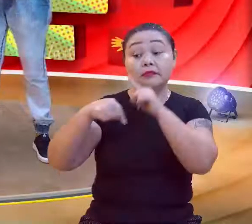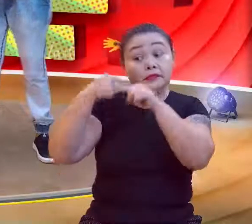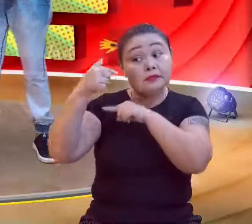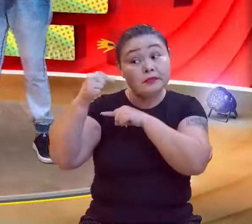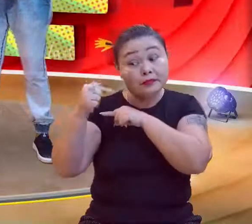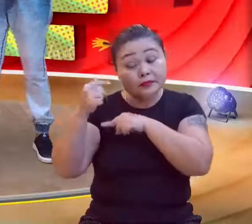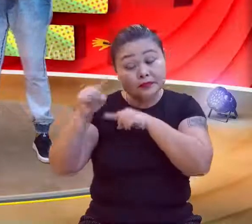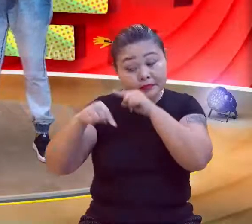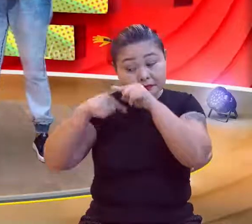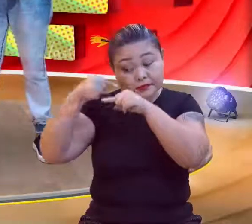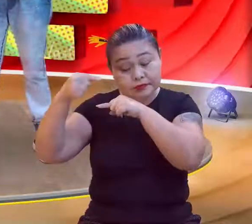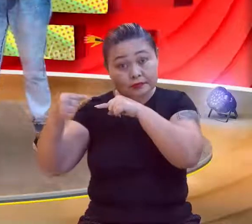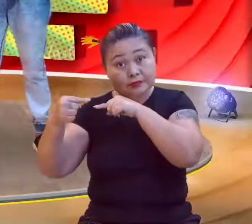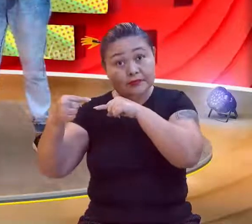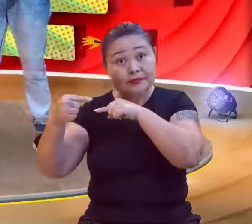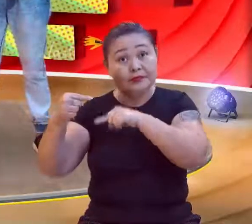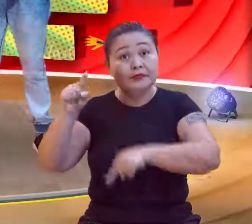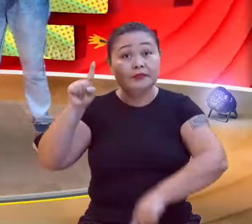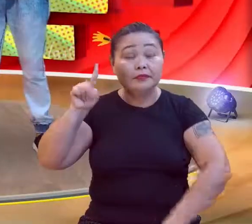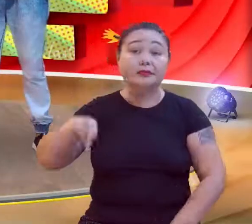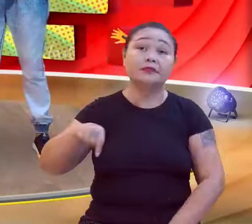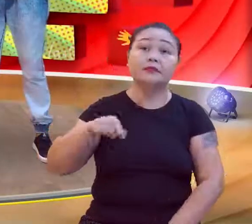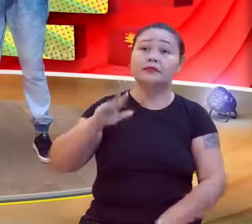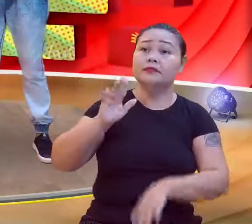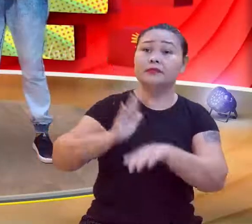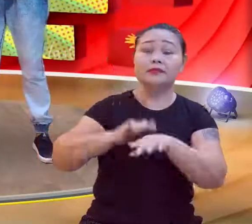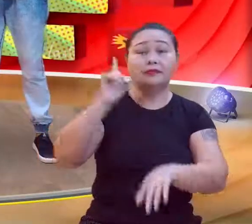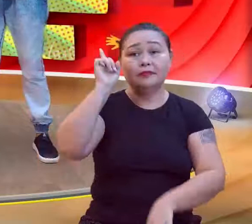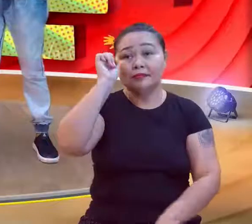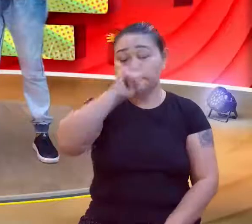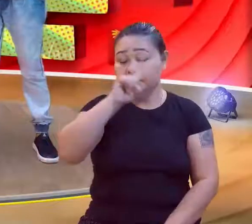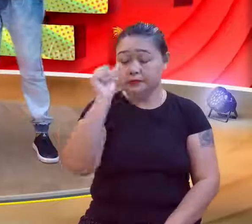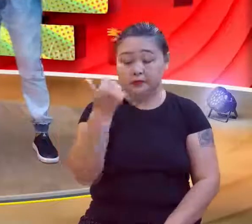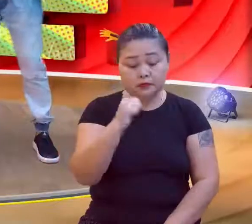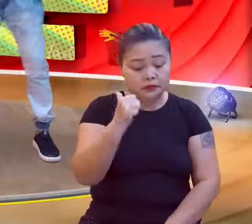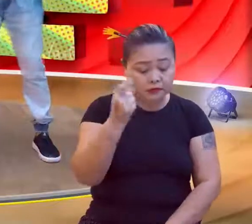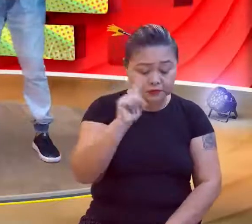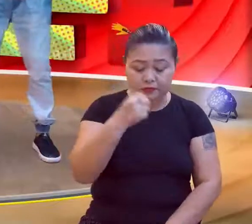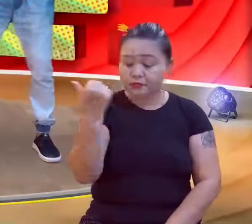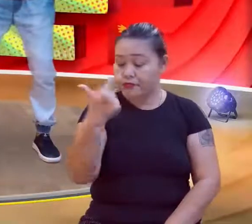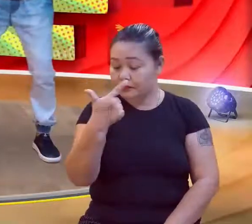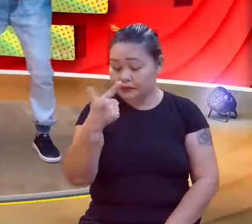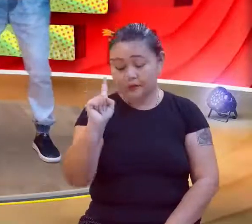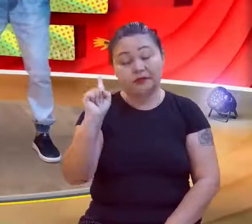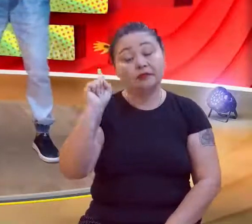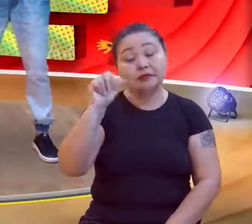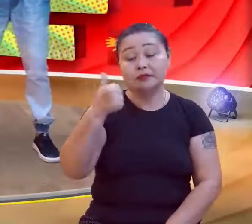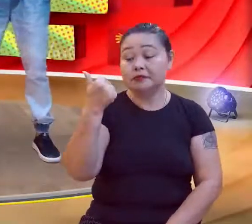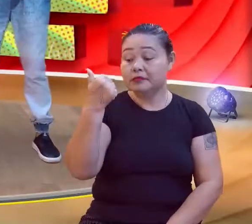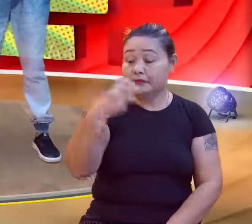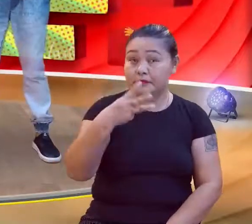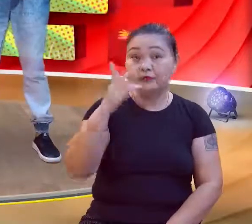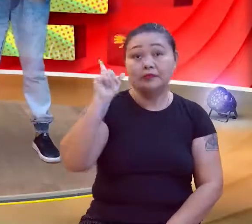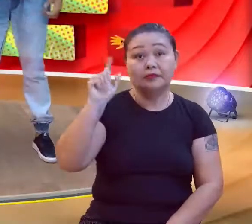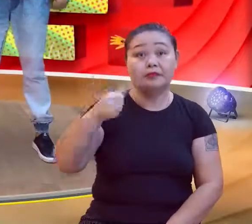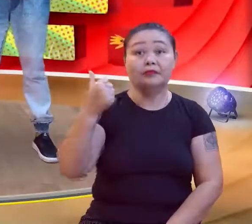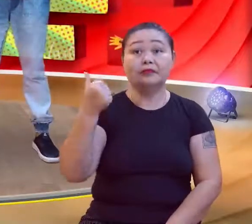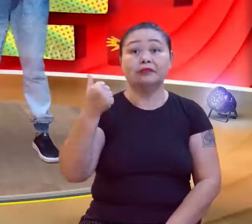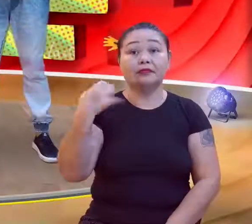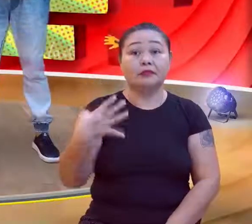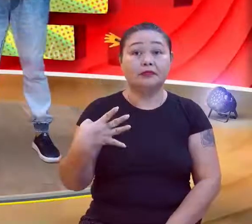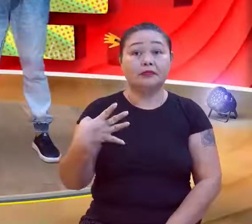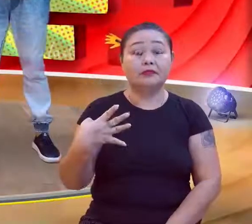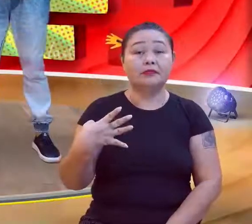14. Ixi, Maria! Agora que ficou mais difícil. Não é nem o 11, nem é o 12, nem é o 13. É o 14.